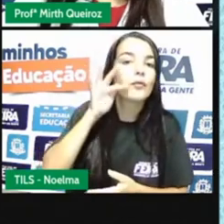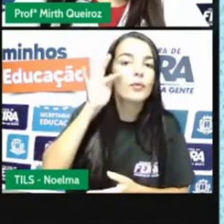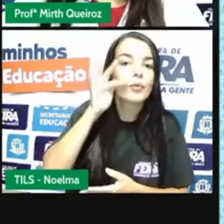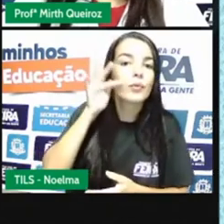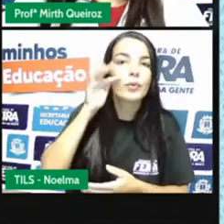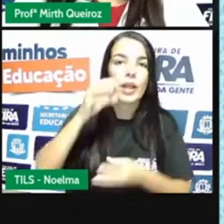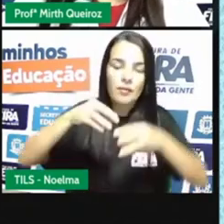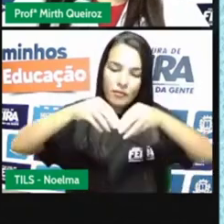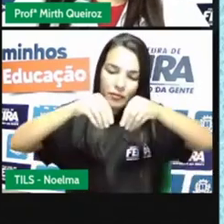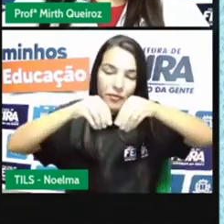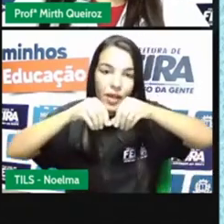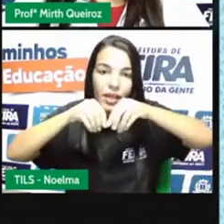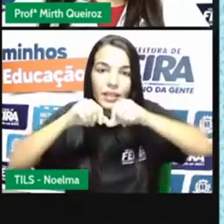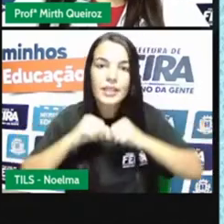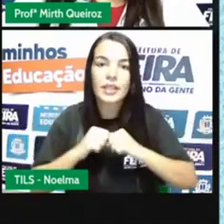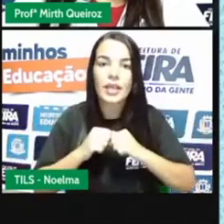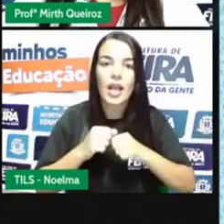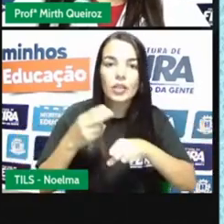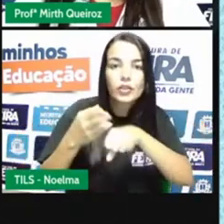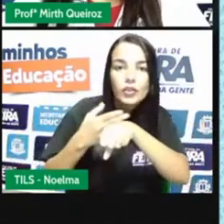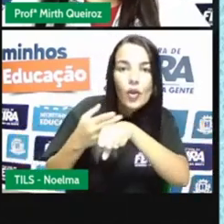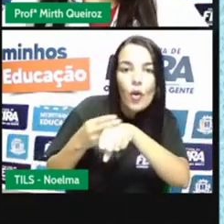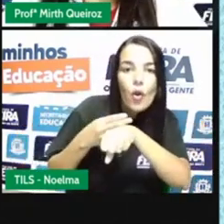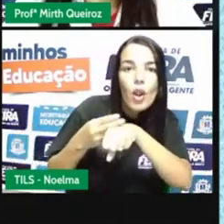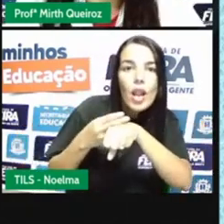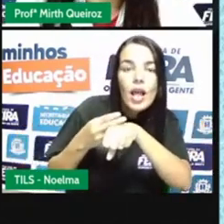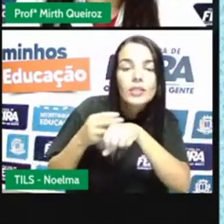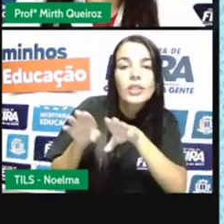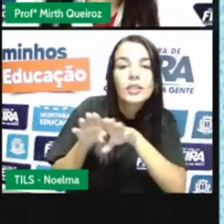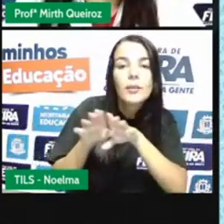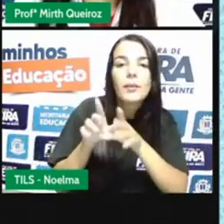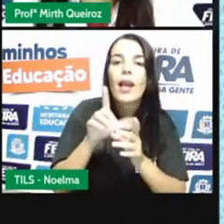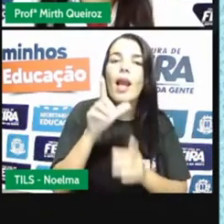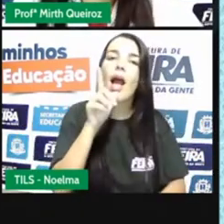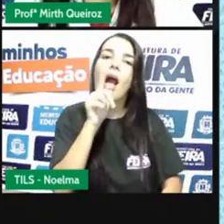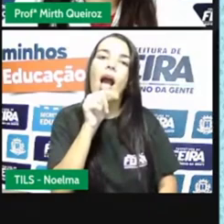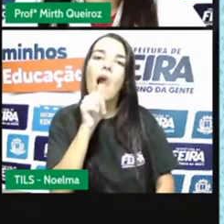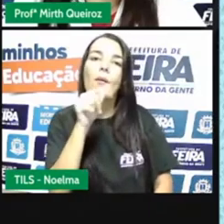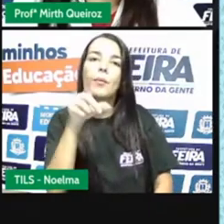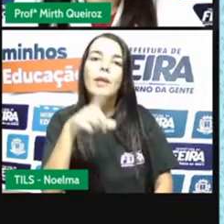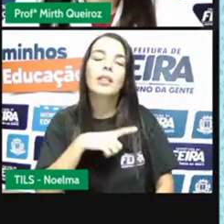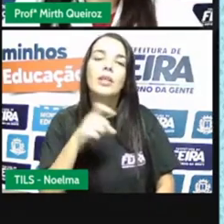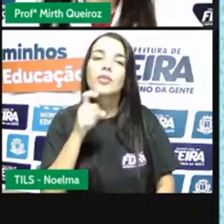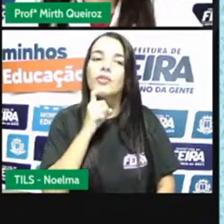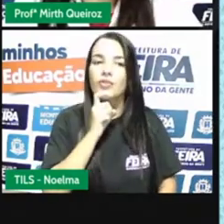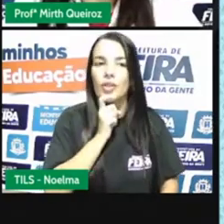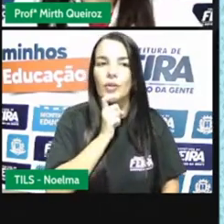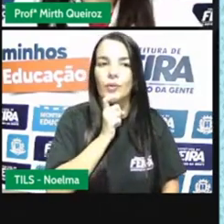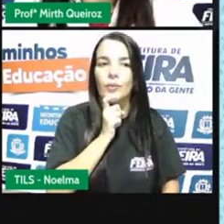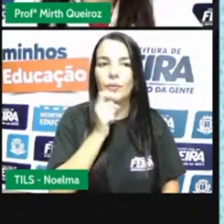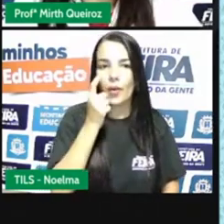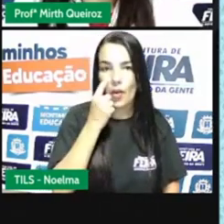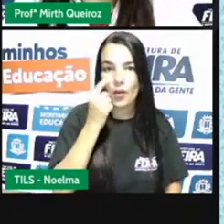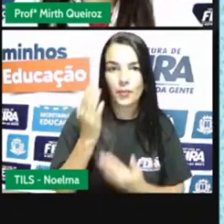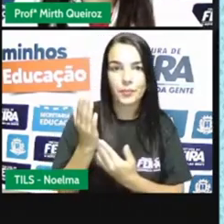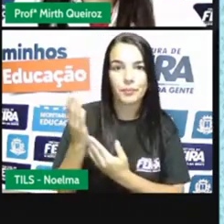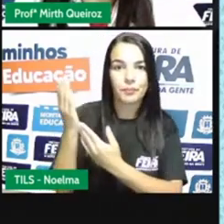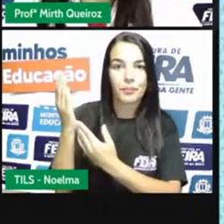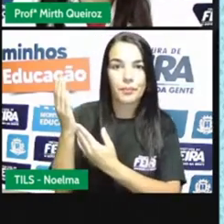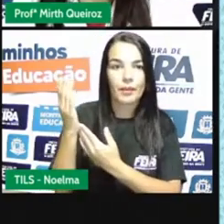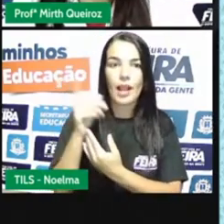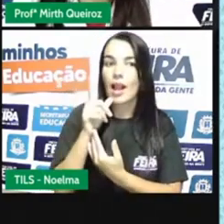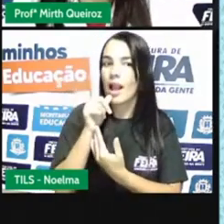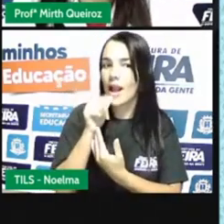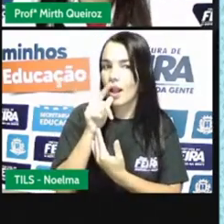farinha, achocolatado e temos aí a água que é representada aí pelo gelo, certo? Aqui vamos pensar